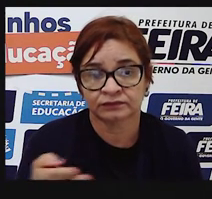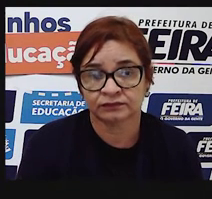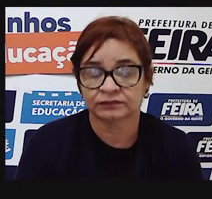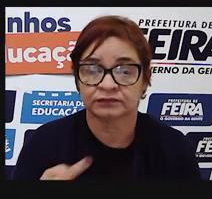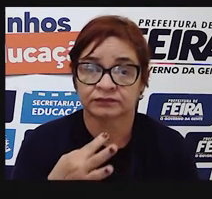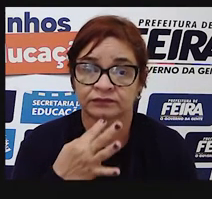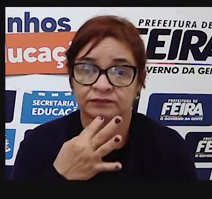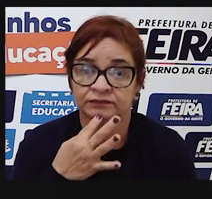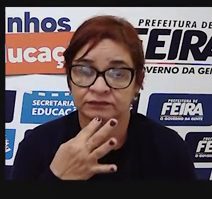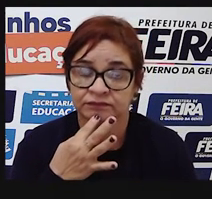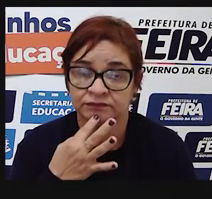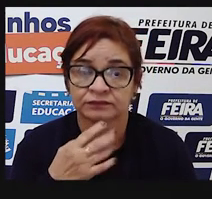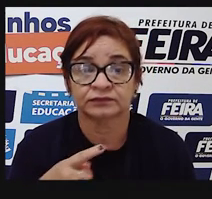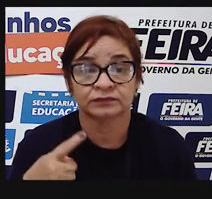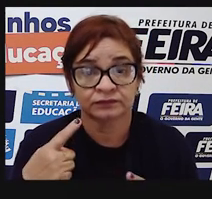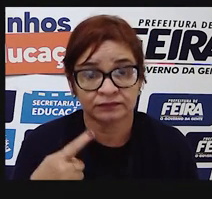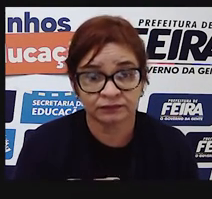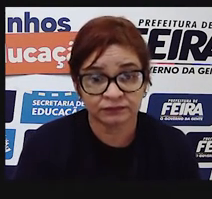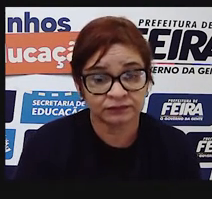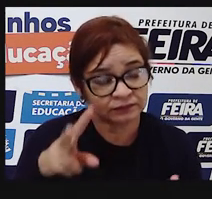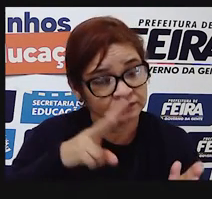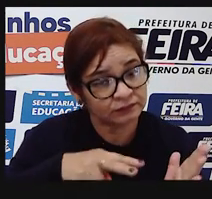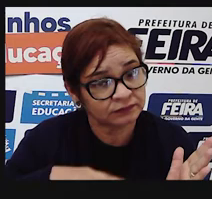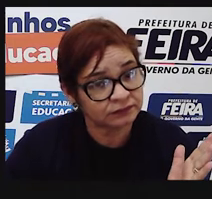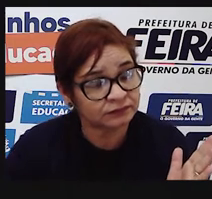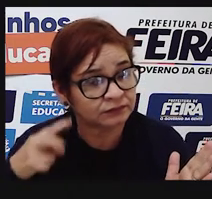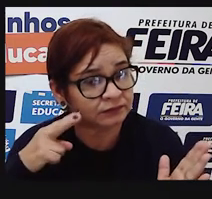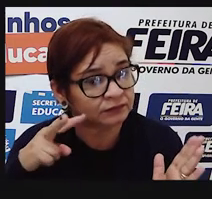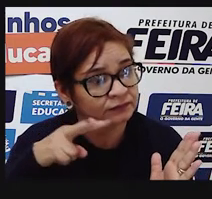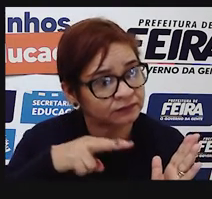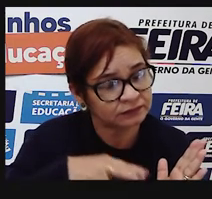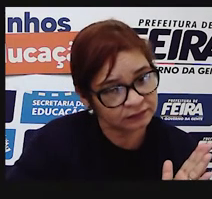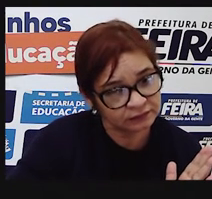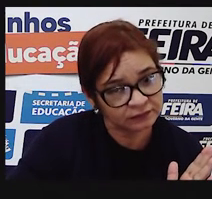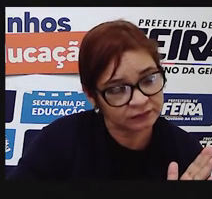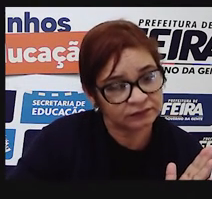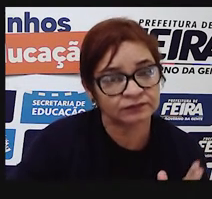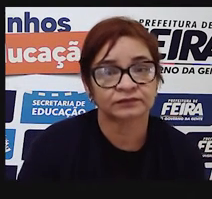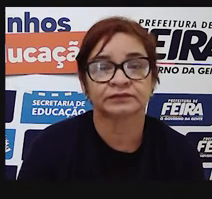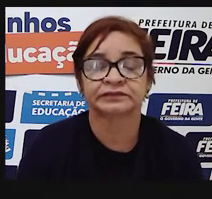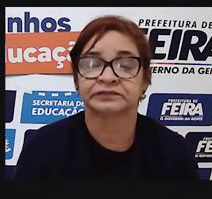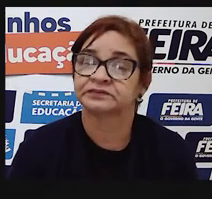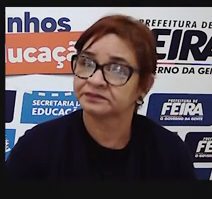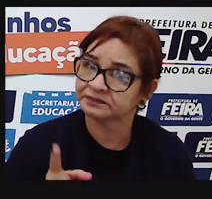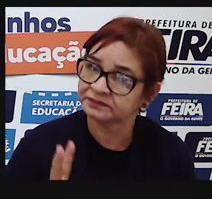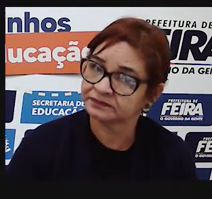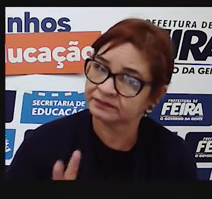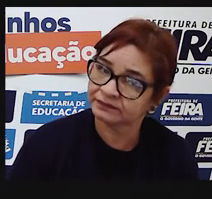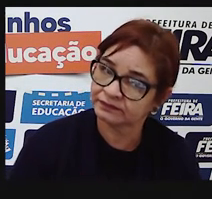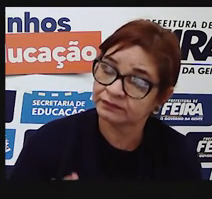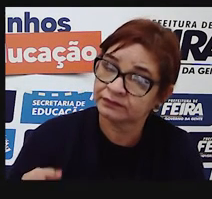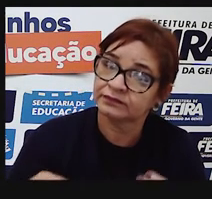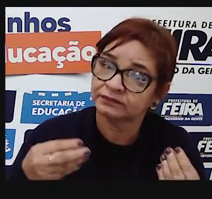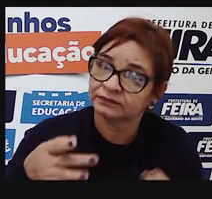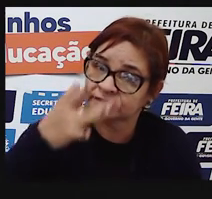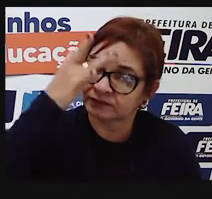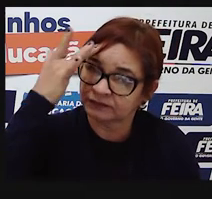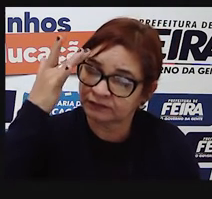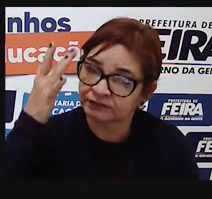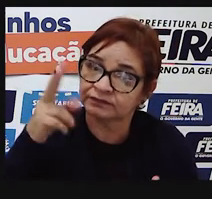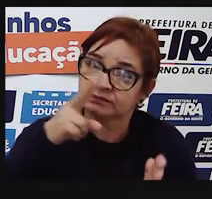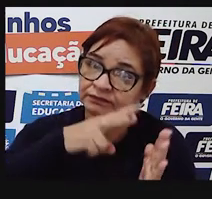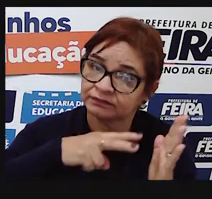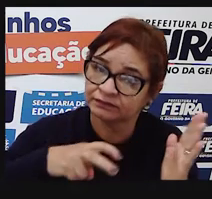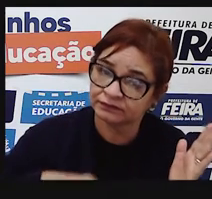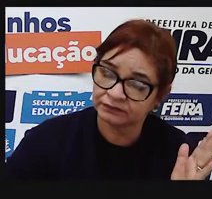conhecemos porque eles fazem parte da nossa vida e não vão deixar mais de fazer parte da nossa vida, como leitor. Então,